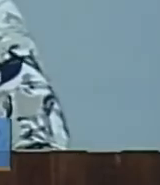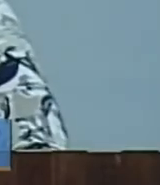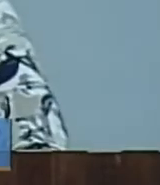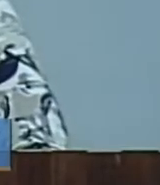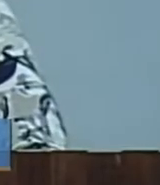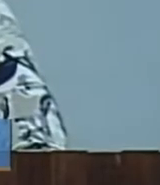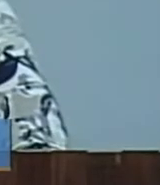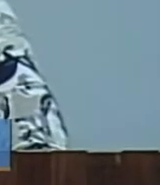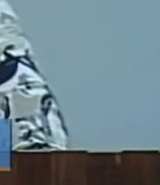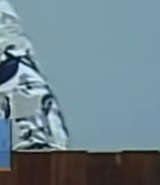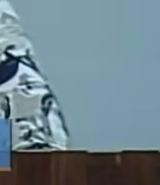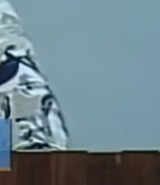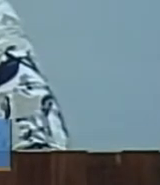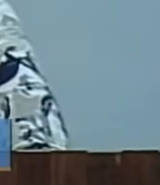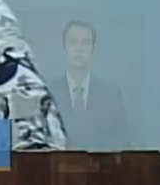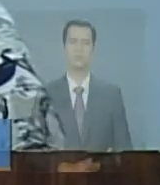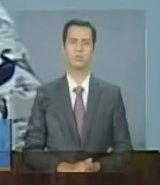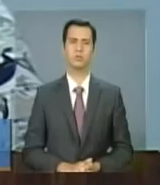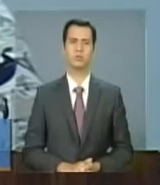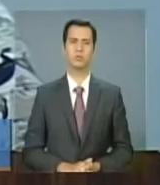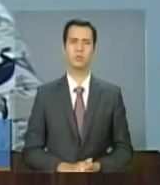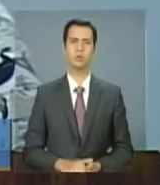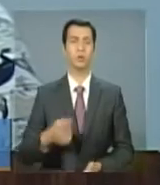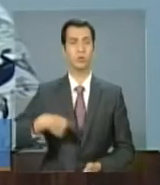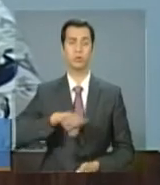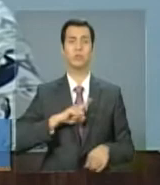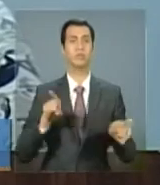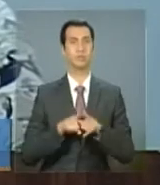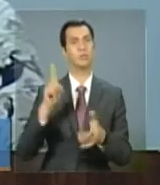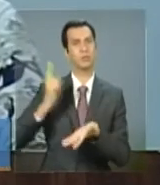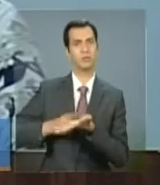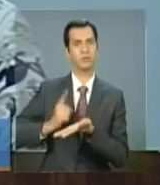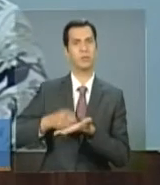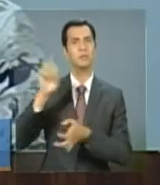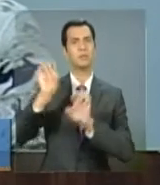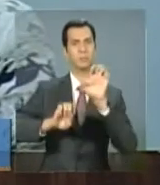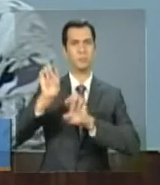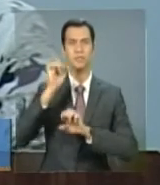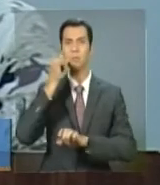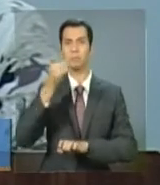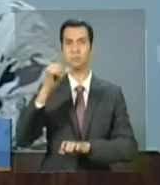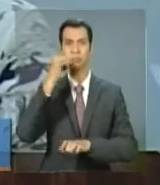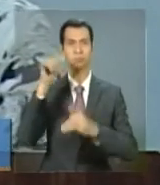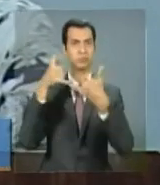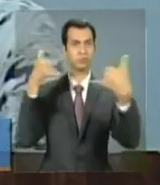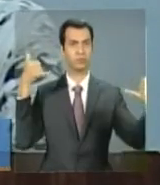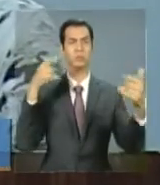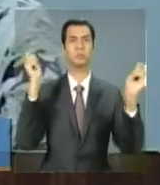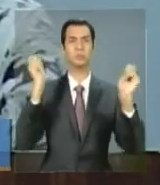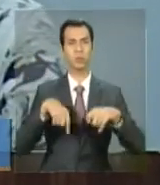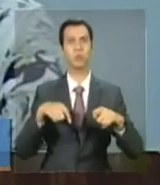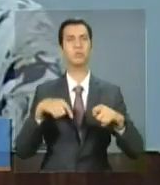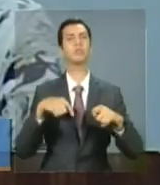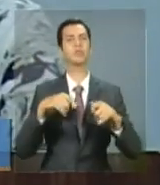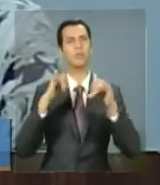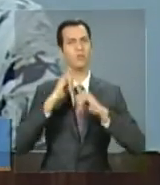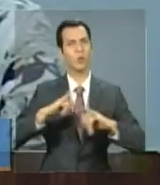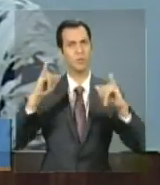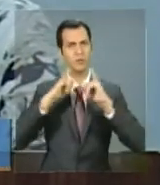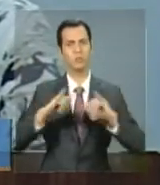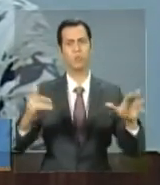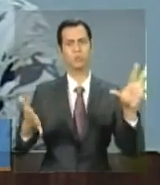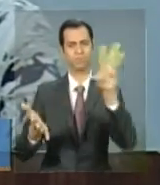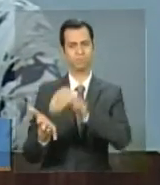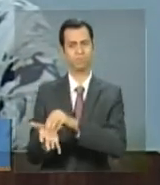com as concessionárias de energia elétrica, fazendo a busca ativa também, nos garantindo ter acesso a informações. Portanto, nós não vamos ter uma única